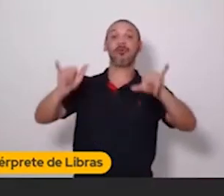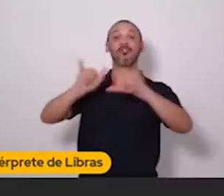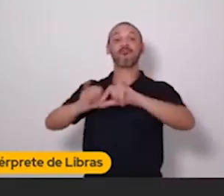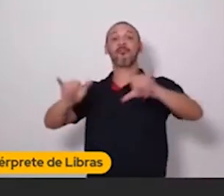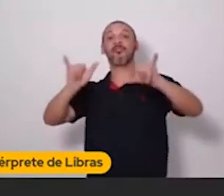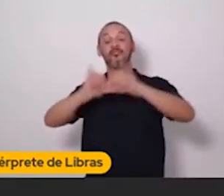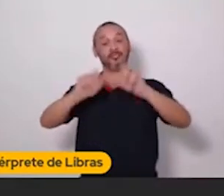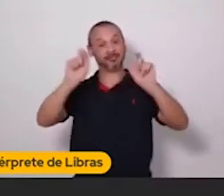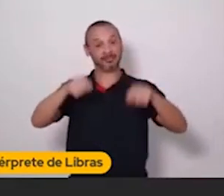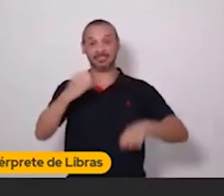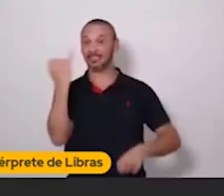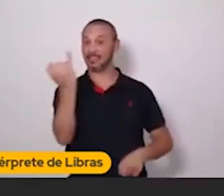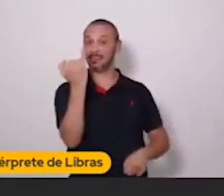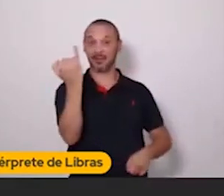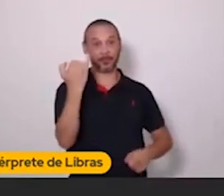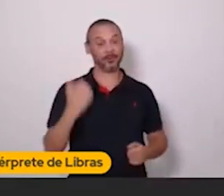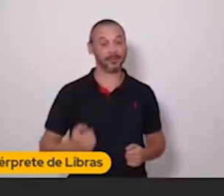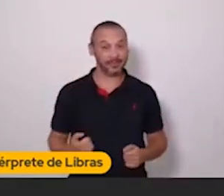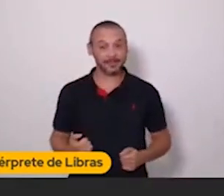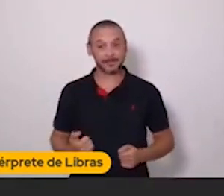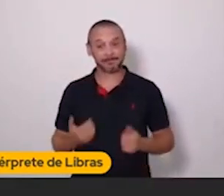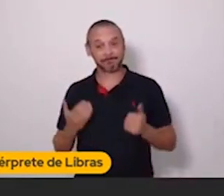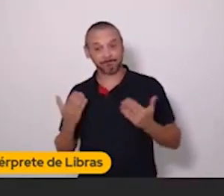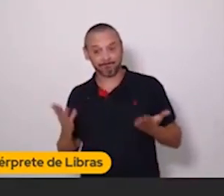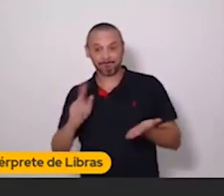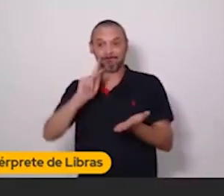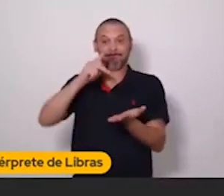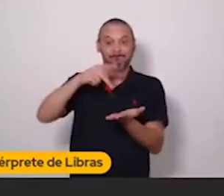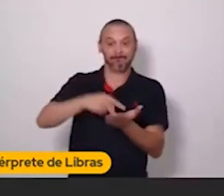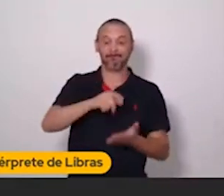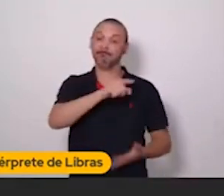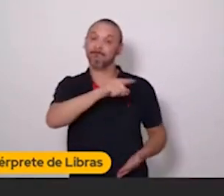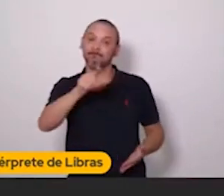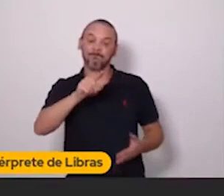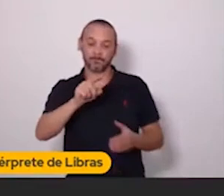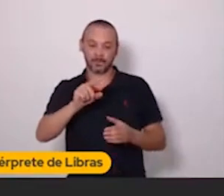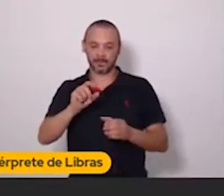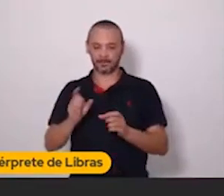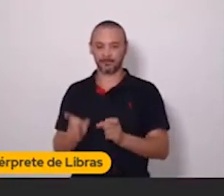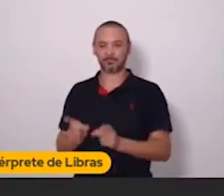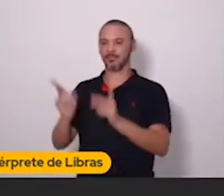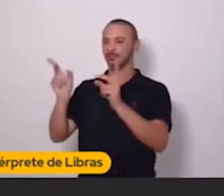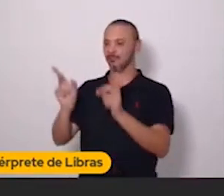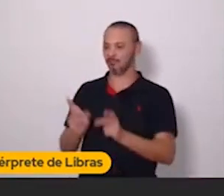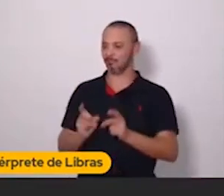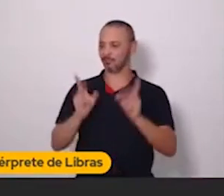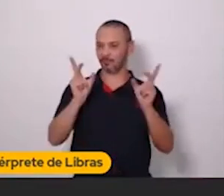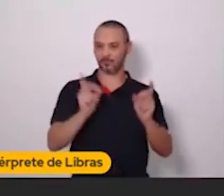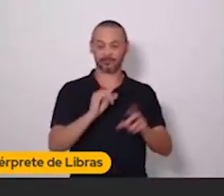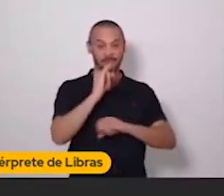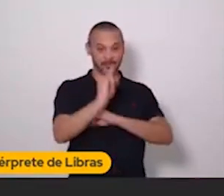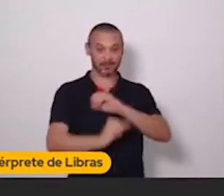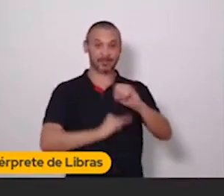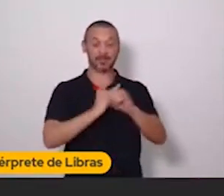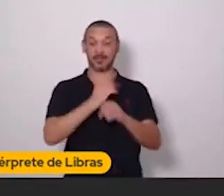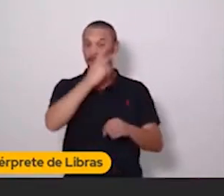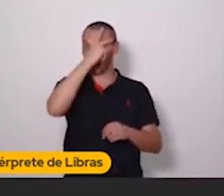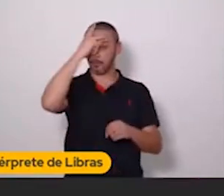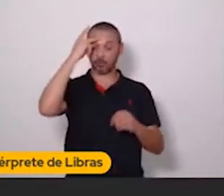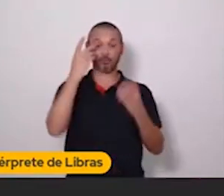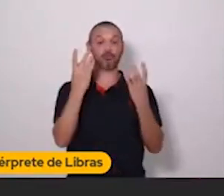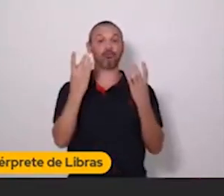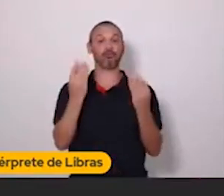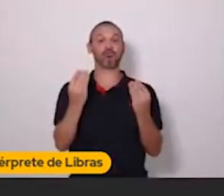físico. Então, é claro que se você vende online, você consegue vender para muitas pessoas. Muito mais